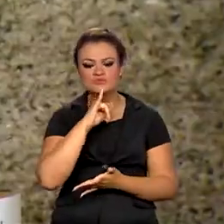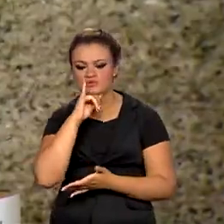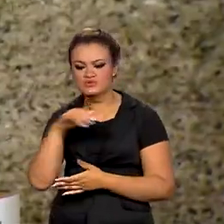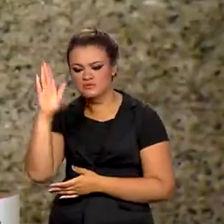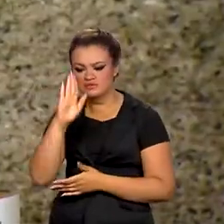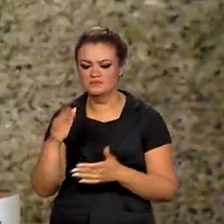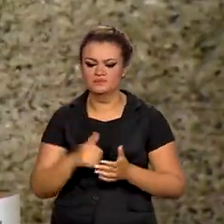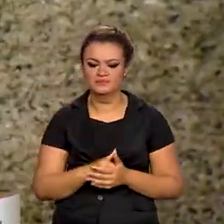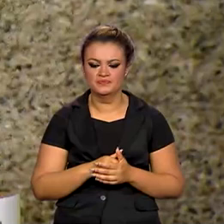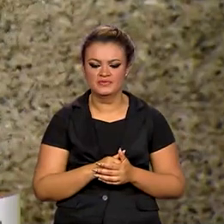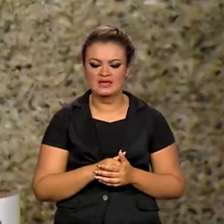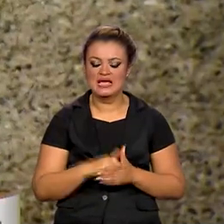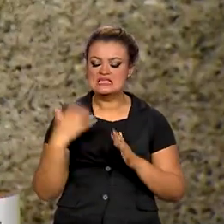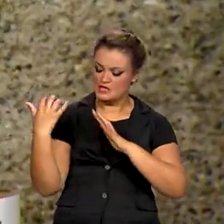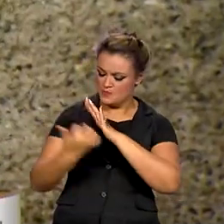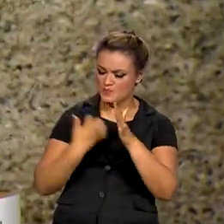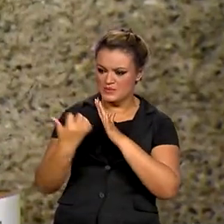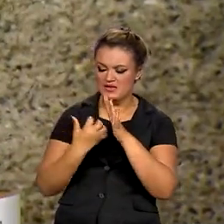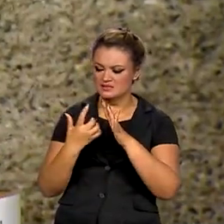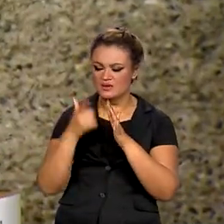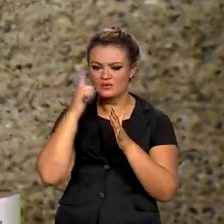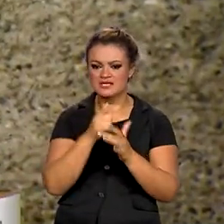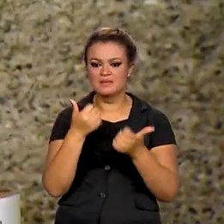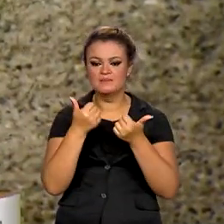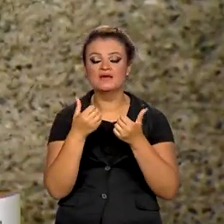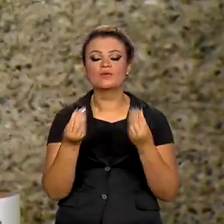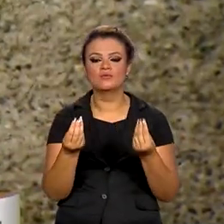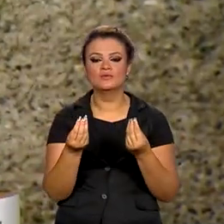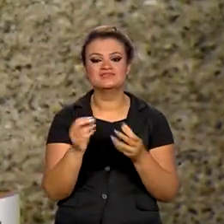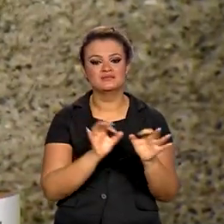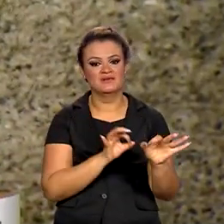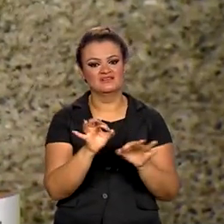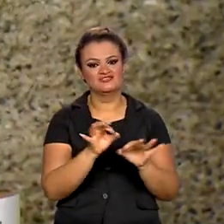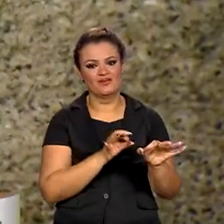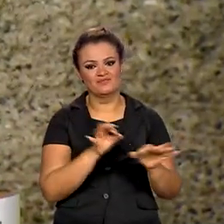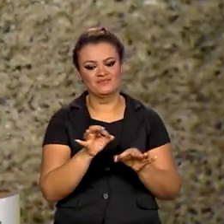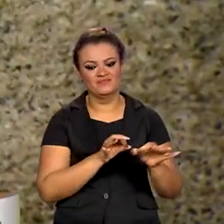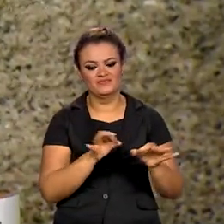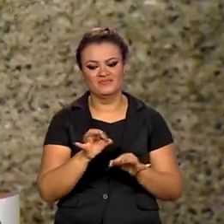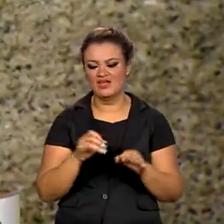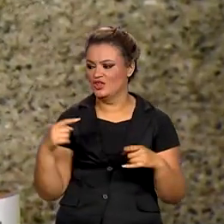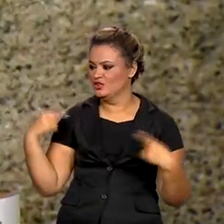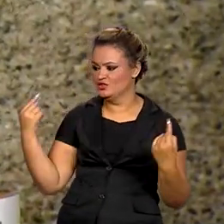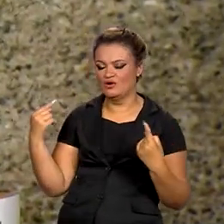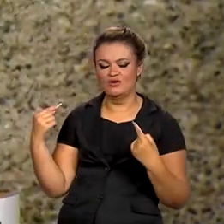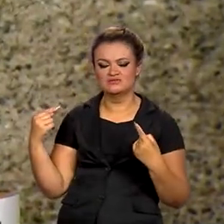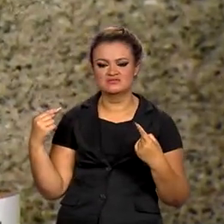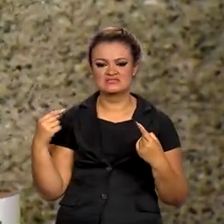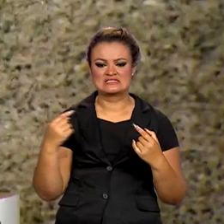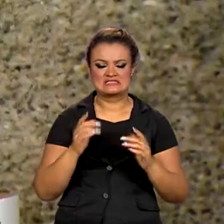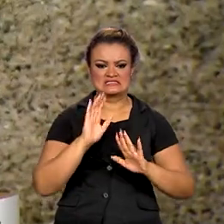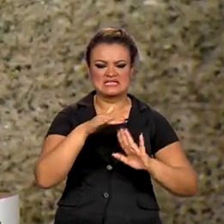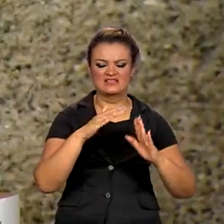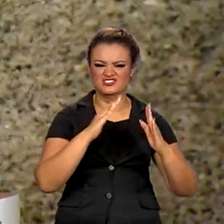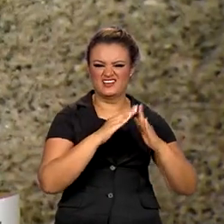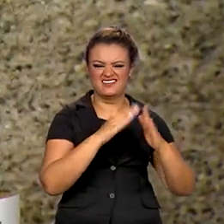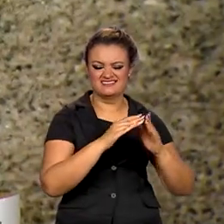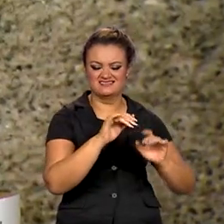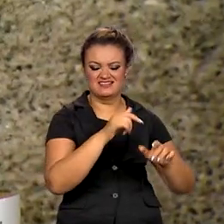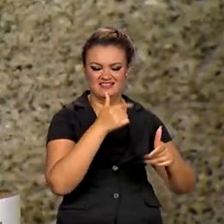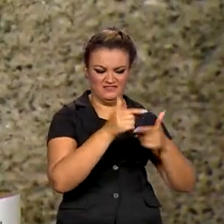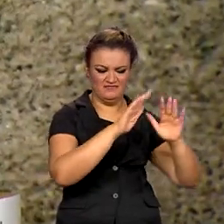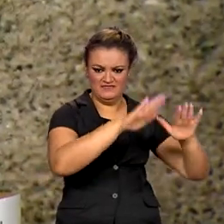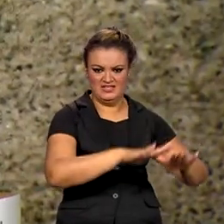Nenhuma empresa tem sucesso se não planejar. Nós, donas de casa, ou os companheiros que também são donos de casa,